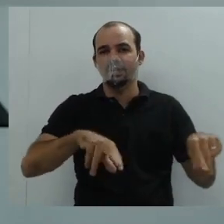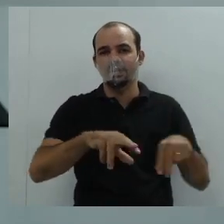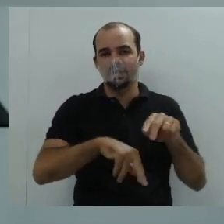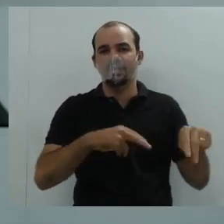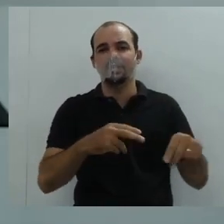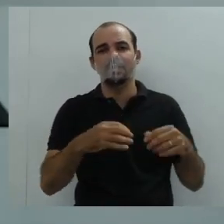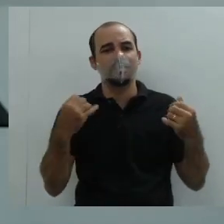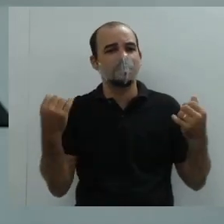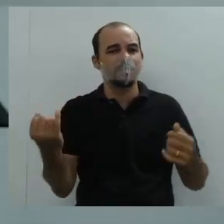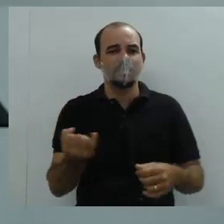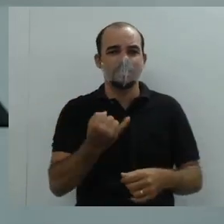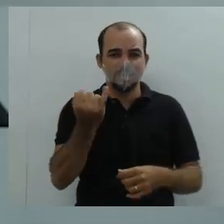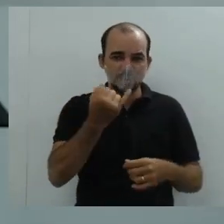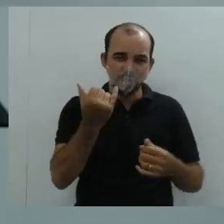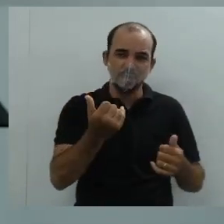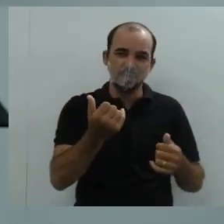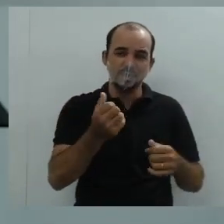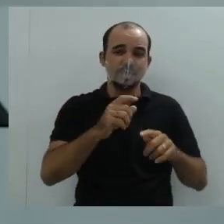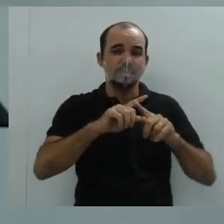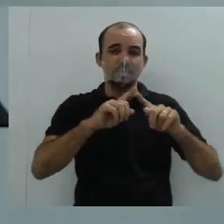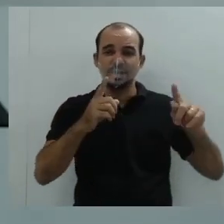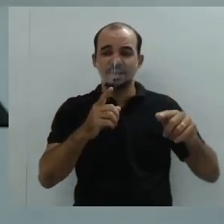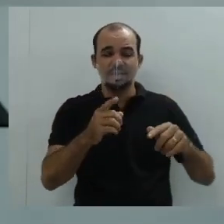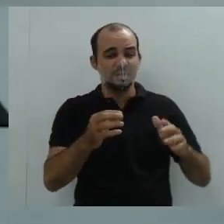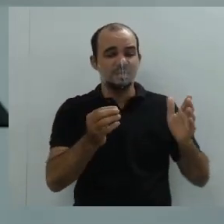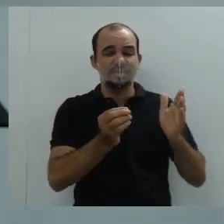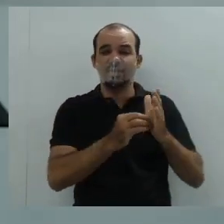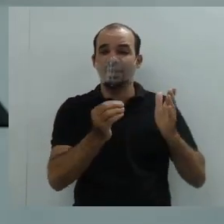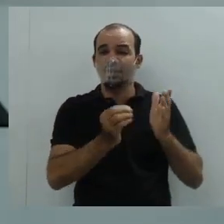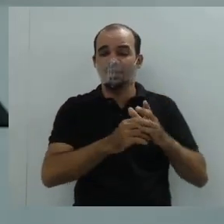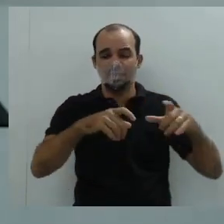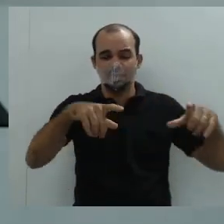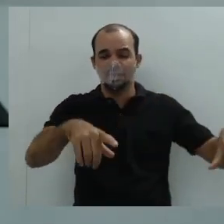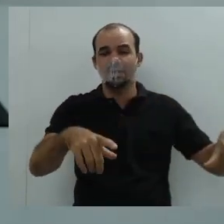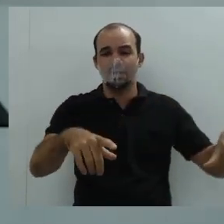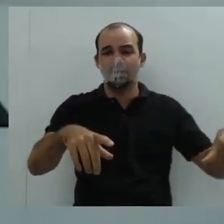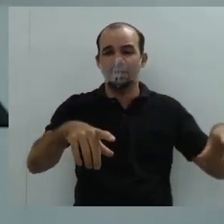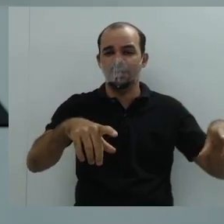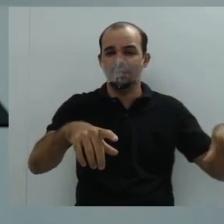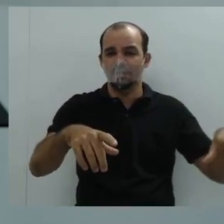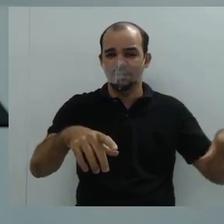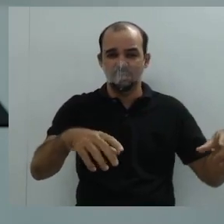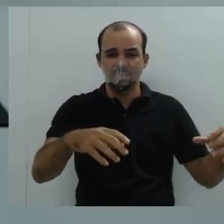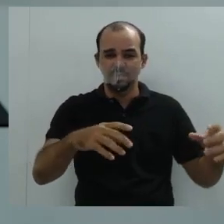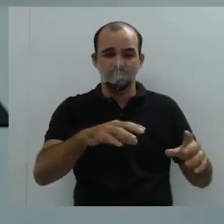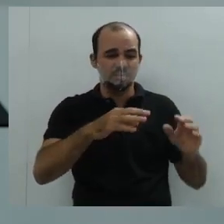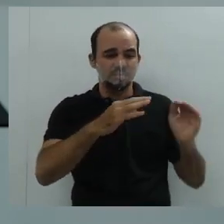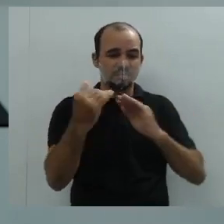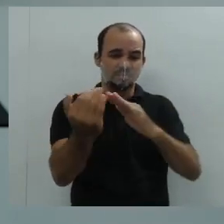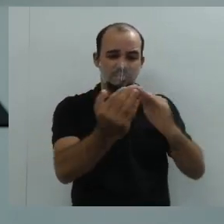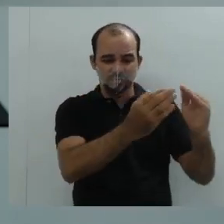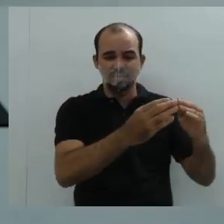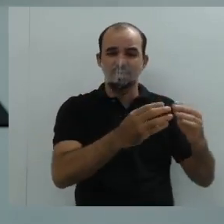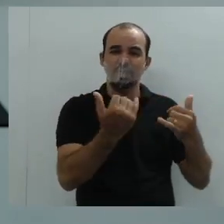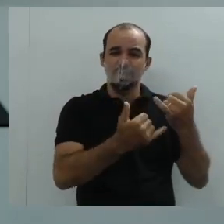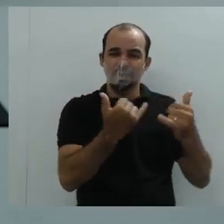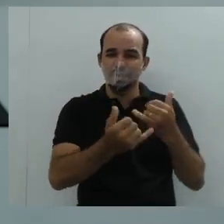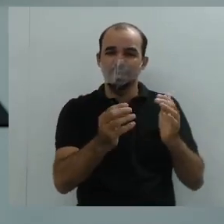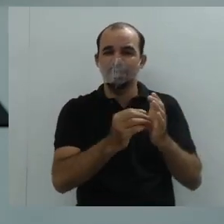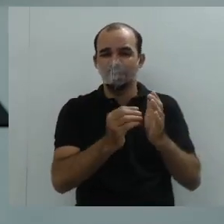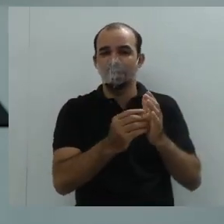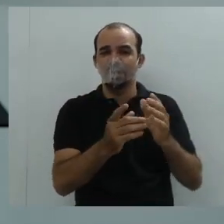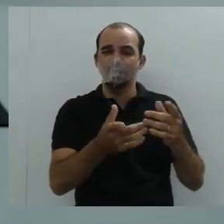Para que a gente possa trocar experiências de vida e, assim, se desenvolver bem como indivíduo. Mas tudo isso num lugar